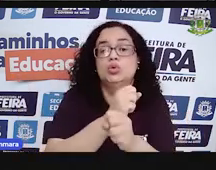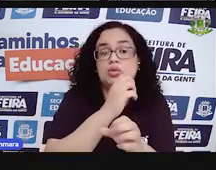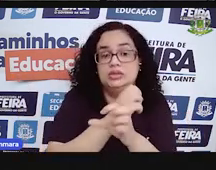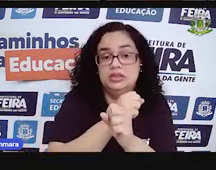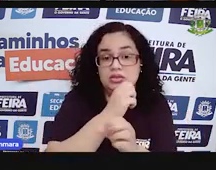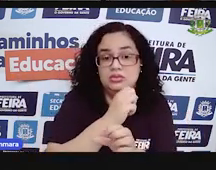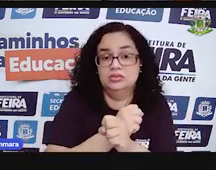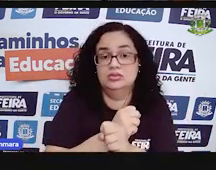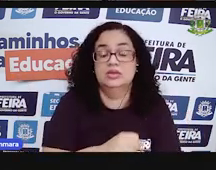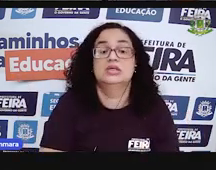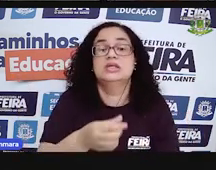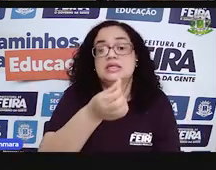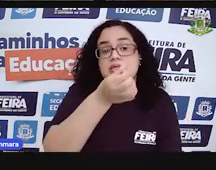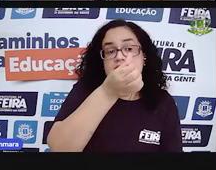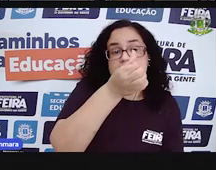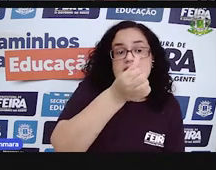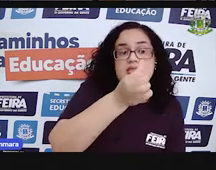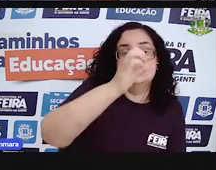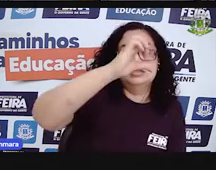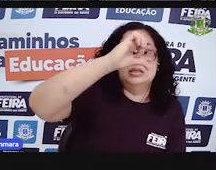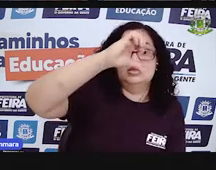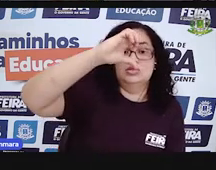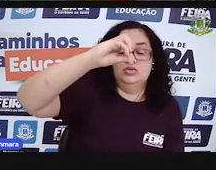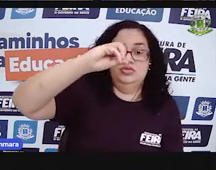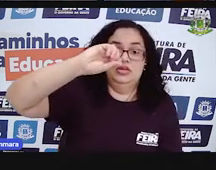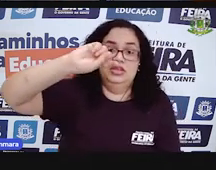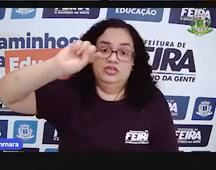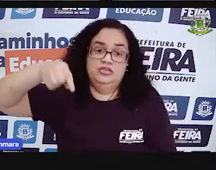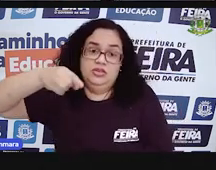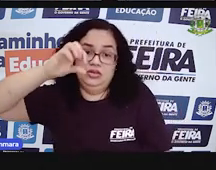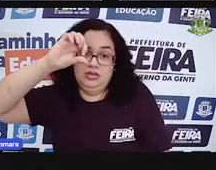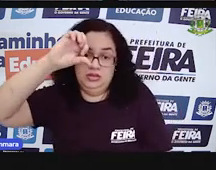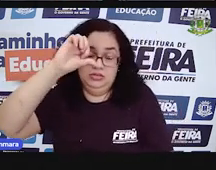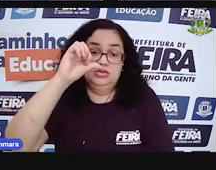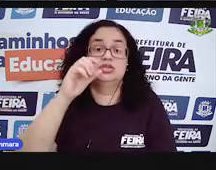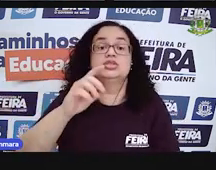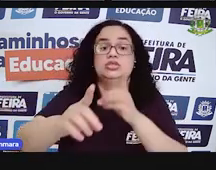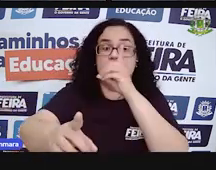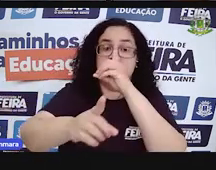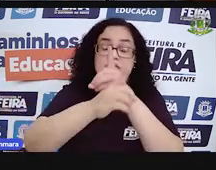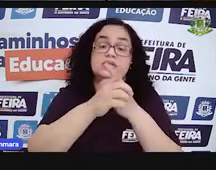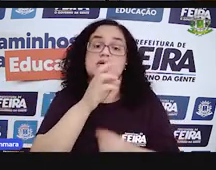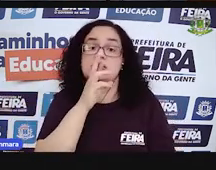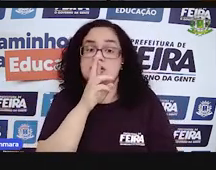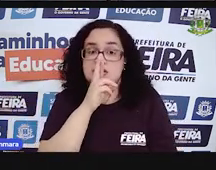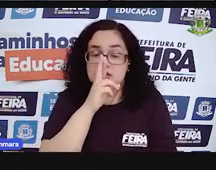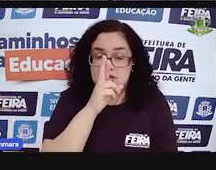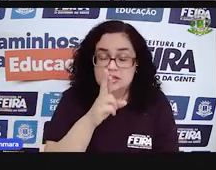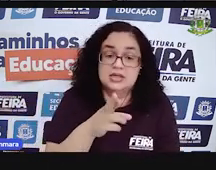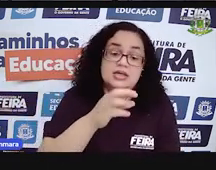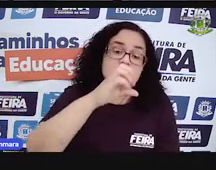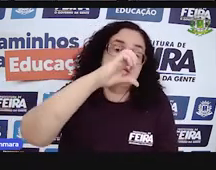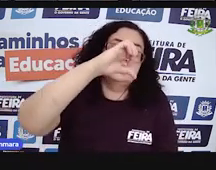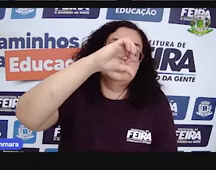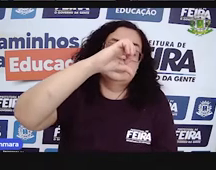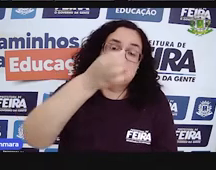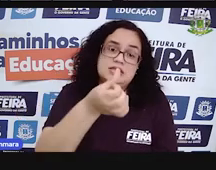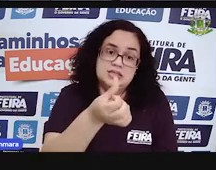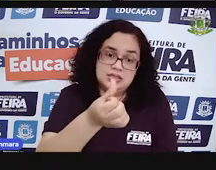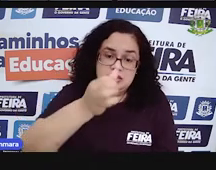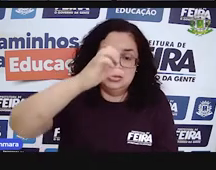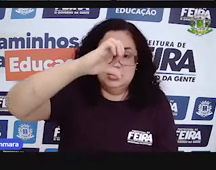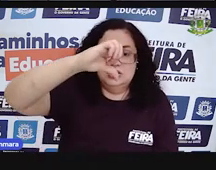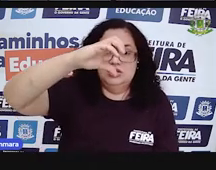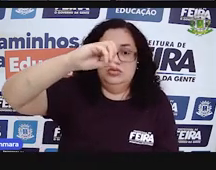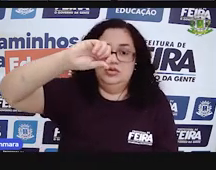foi o 690,9 que a gente acabou de achar. Então, desses 690,9,